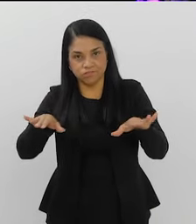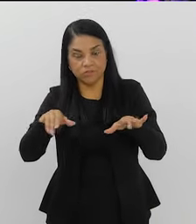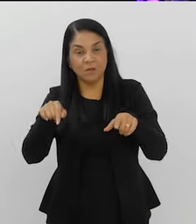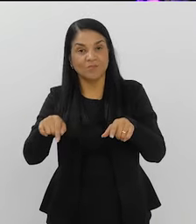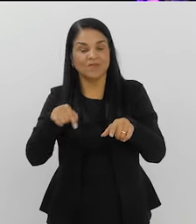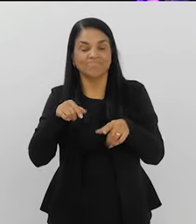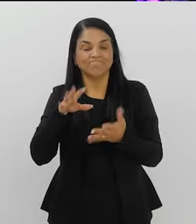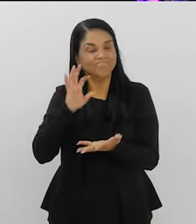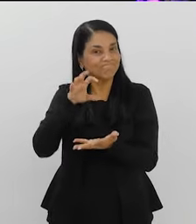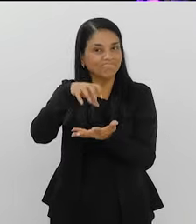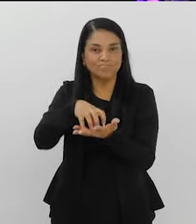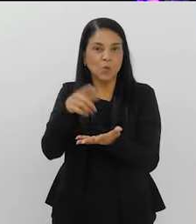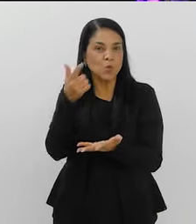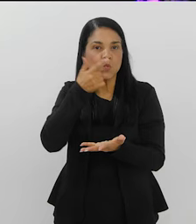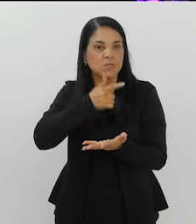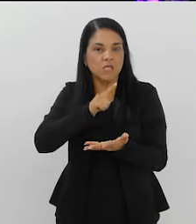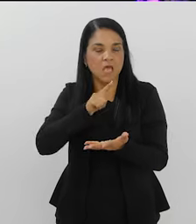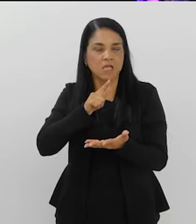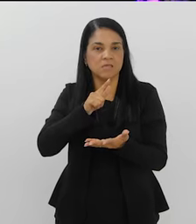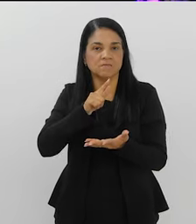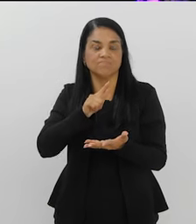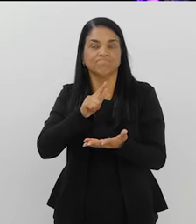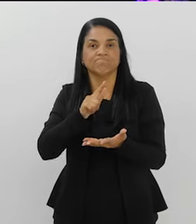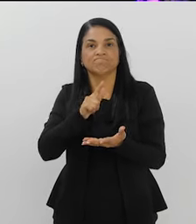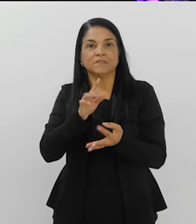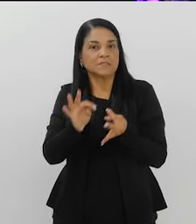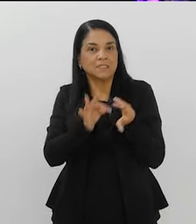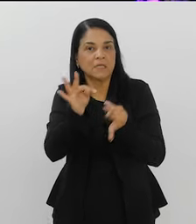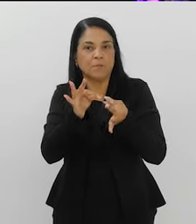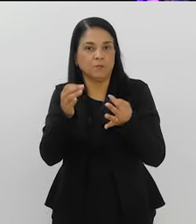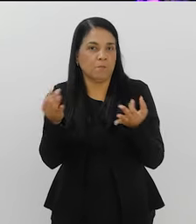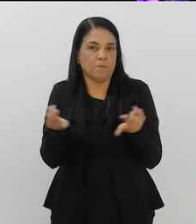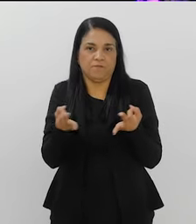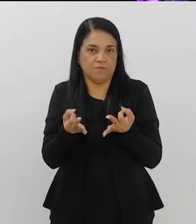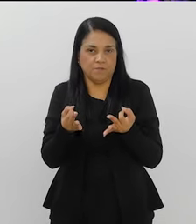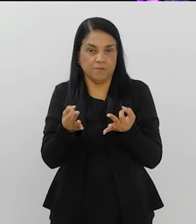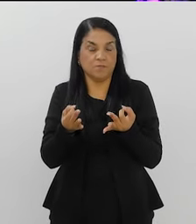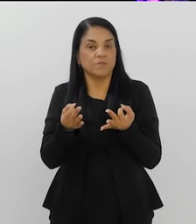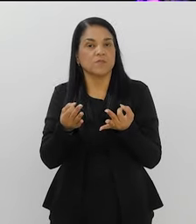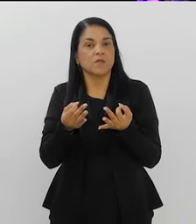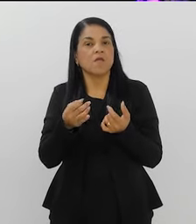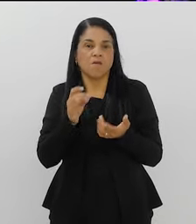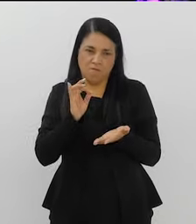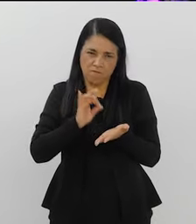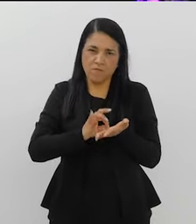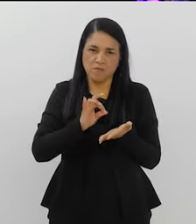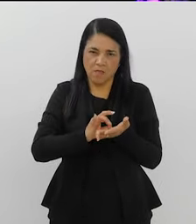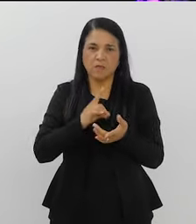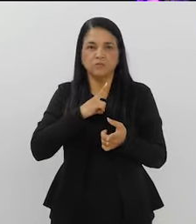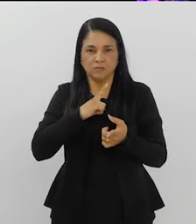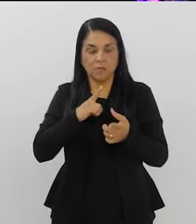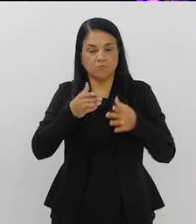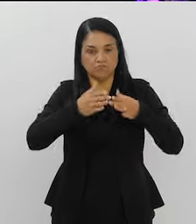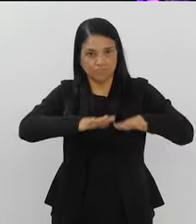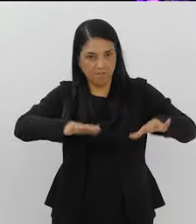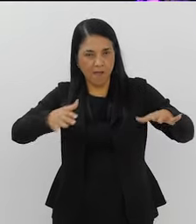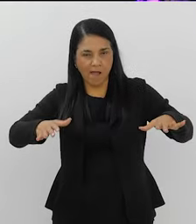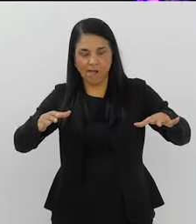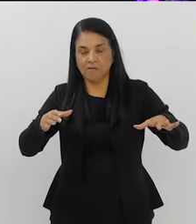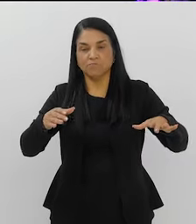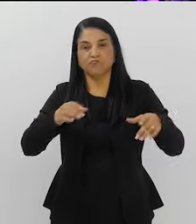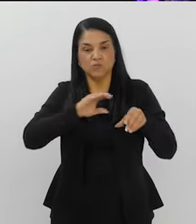remover completamente. É claro que na nossa realidade aqui, a gente tem muita entrada nos rios de esgoto in natura.